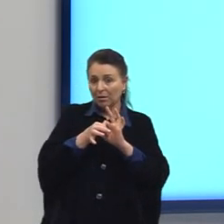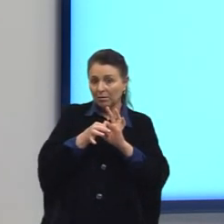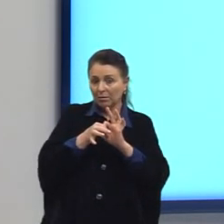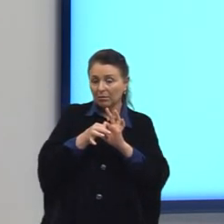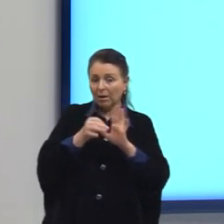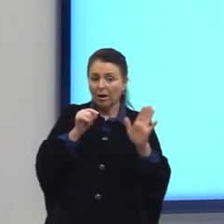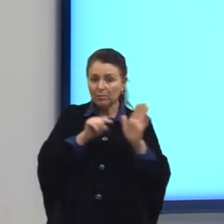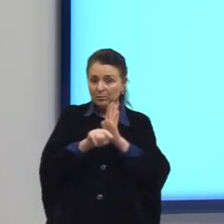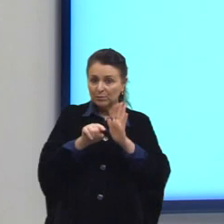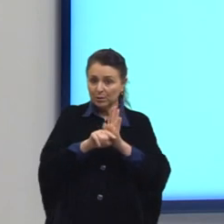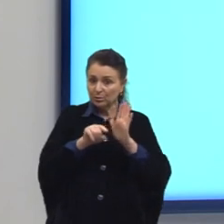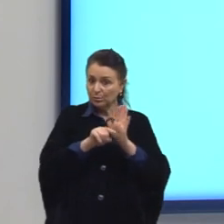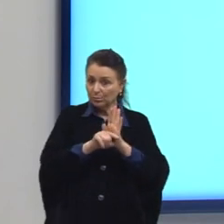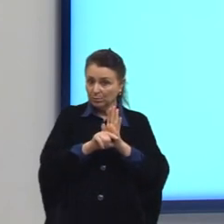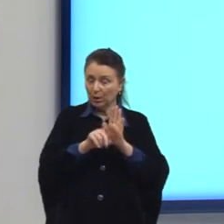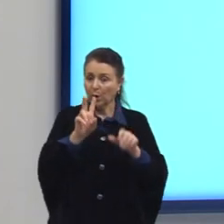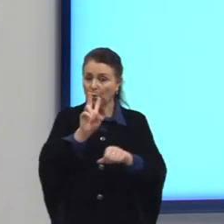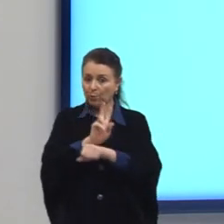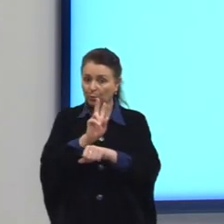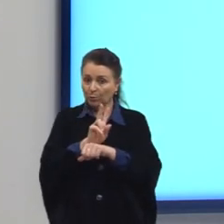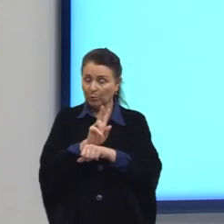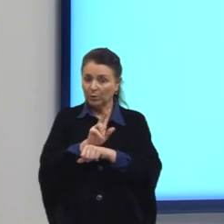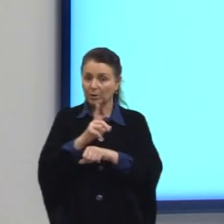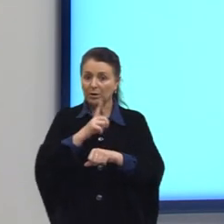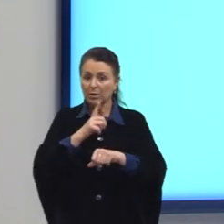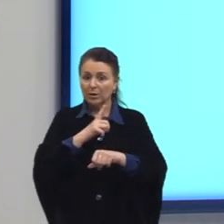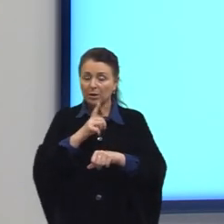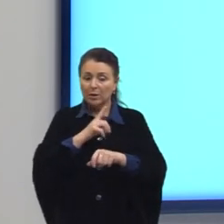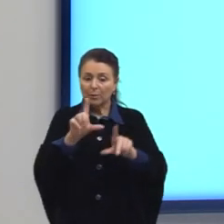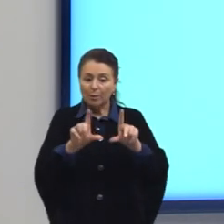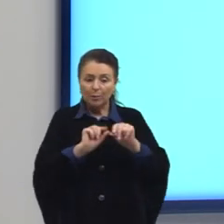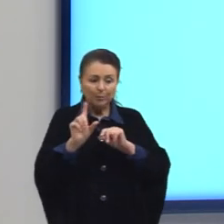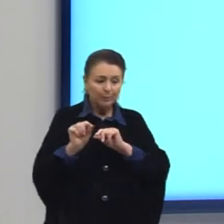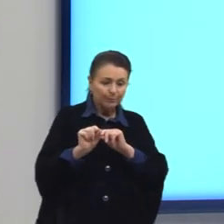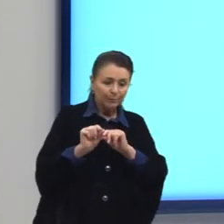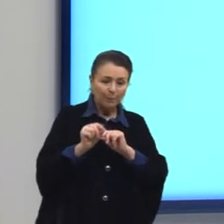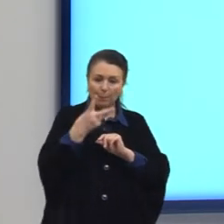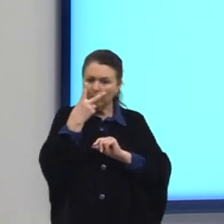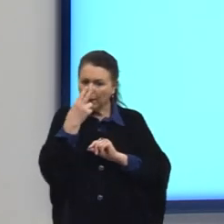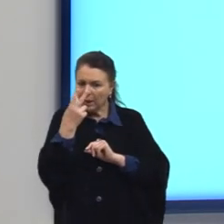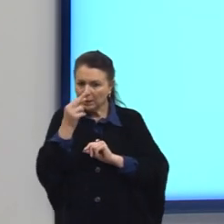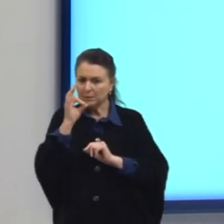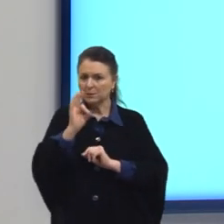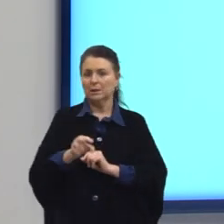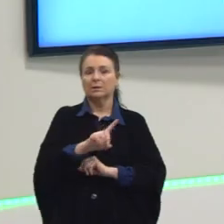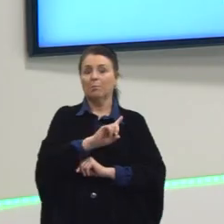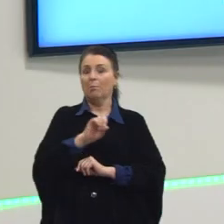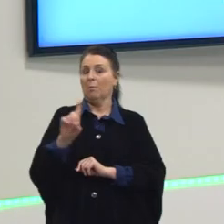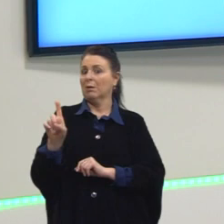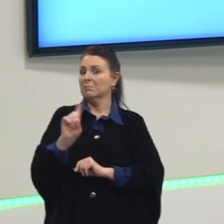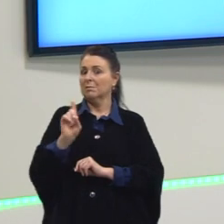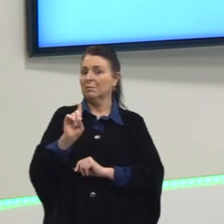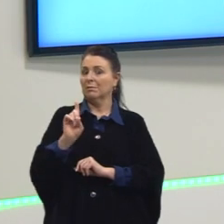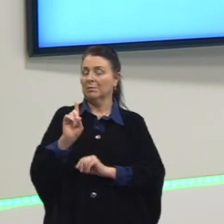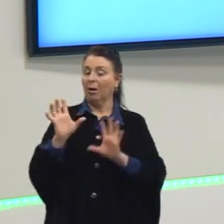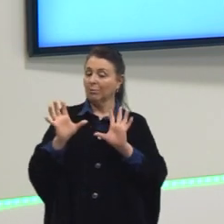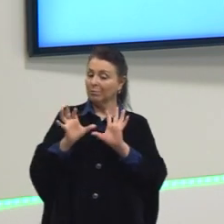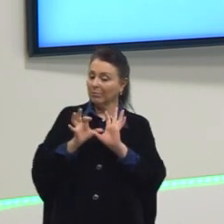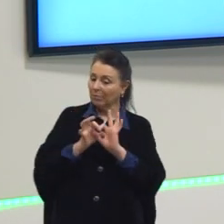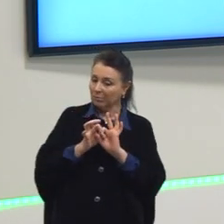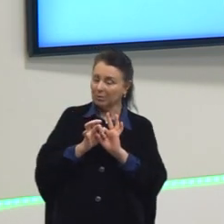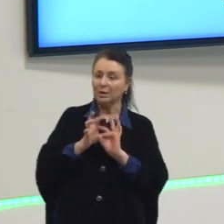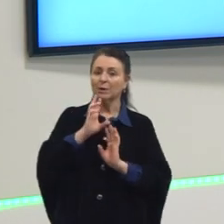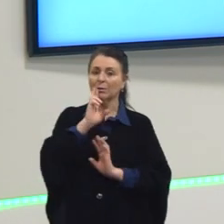enunciado. Às vezes tem uma alternativa que é linda, maravilhosa, mas não está linkando, não está ligado com